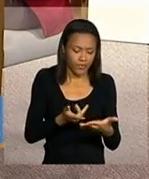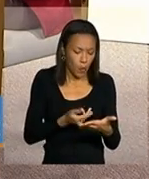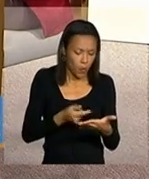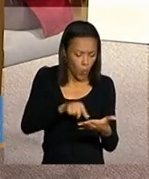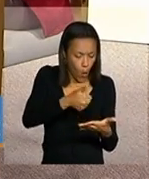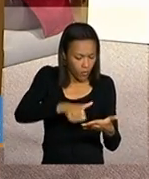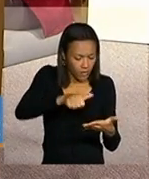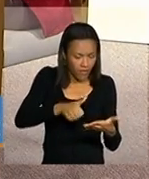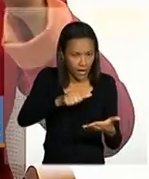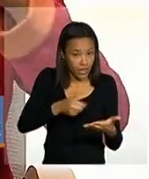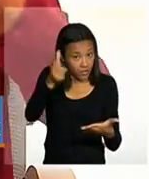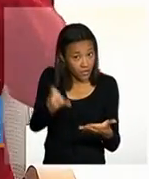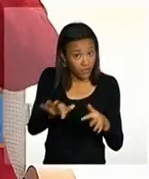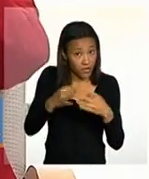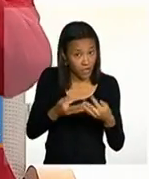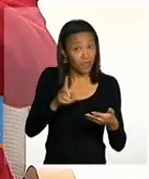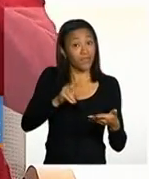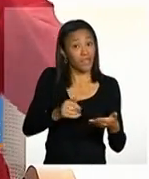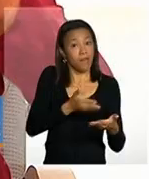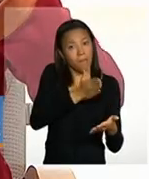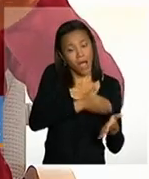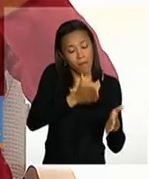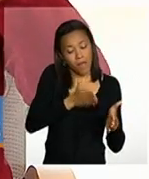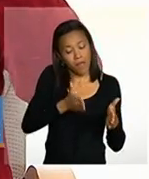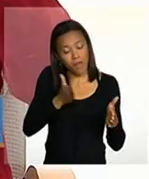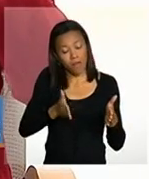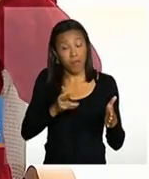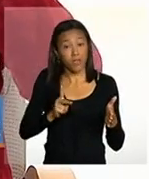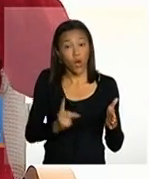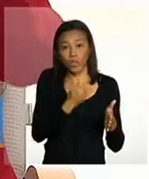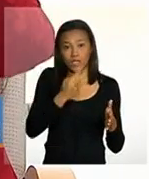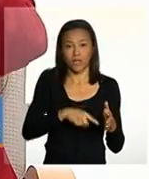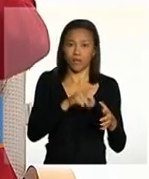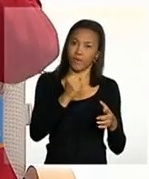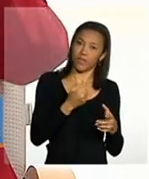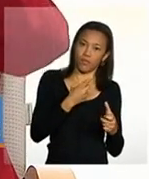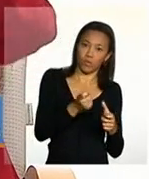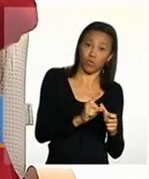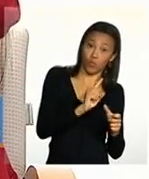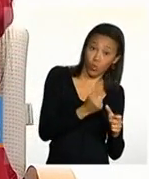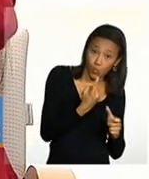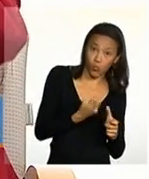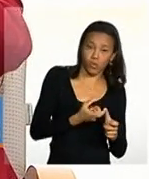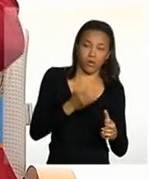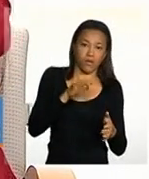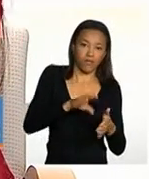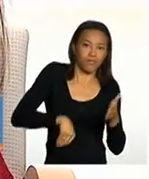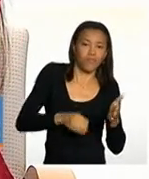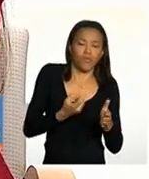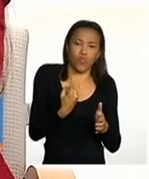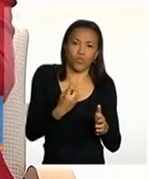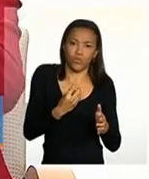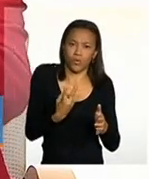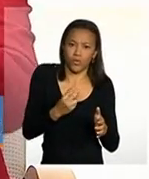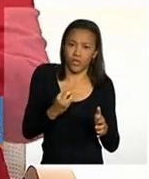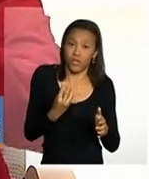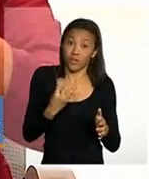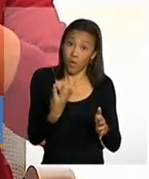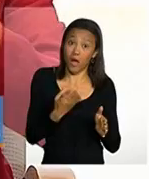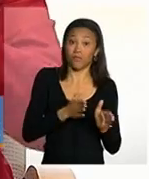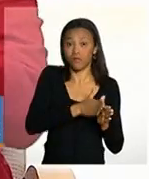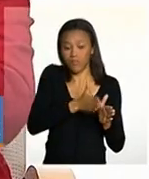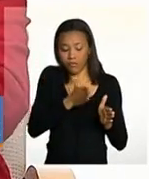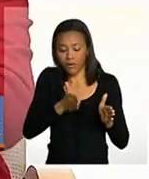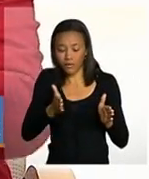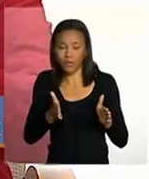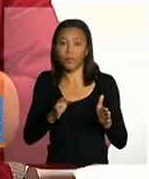no SICOM ela tem suspensões gradativas então ela pode ter suspensão 1 suspensão 2 suspensão 3 suspensão 4 então